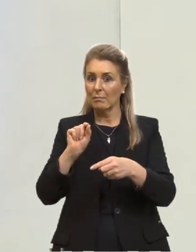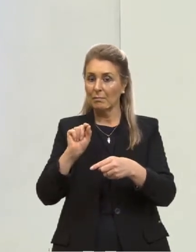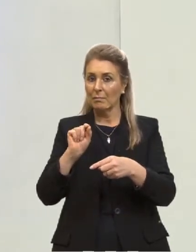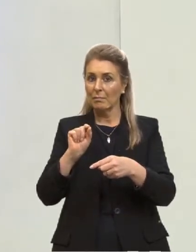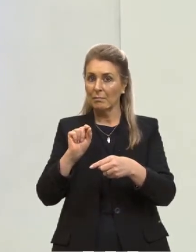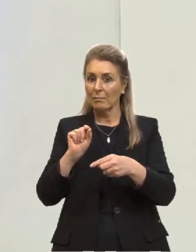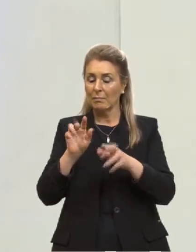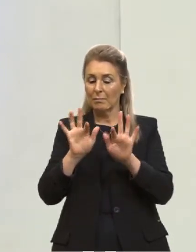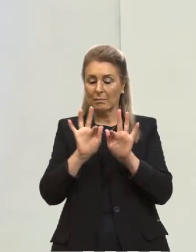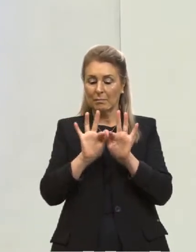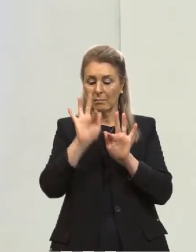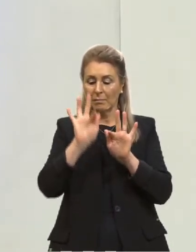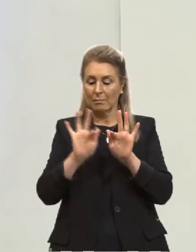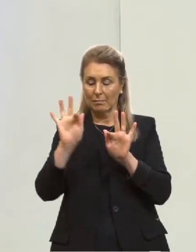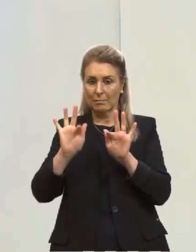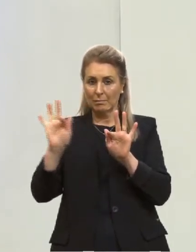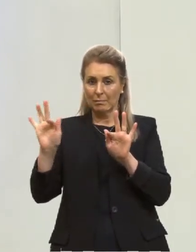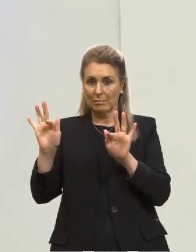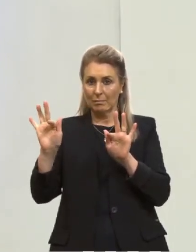A frequência